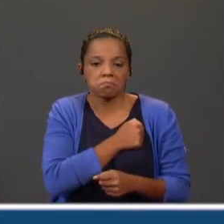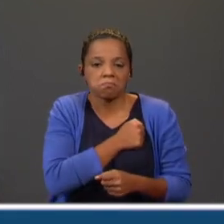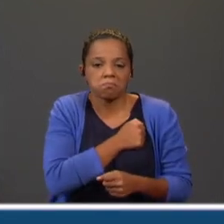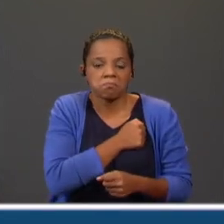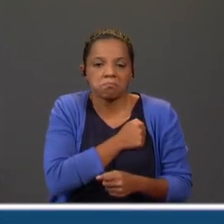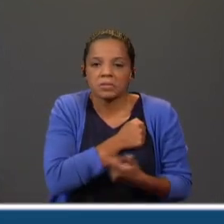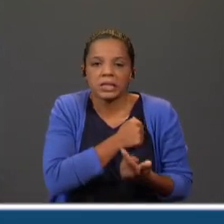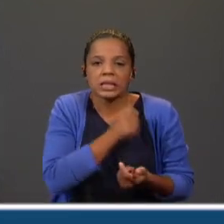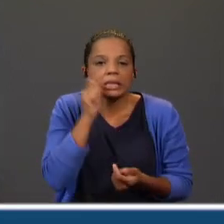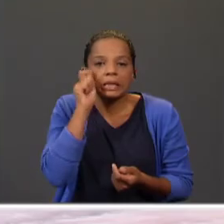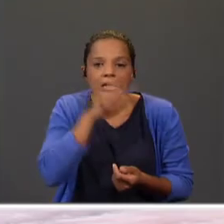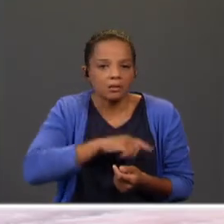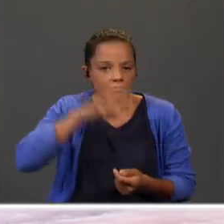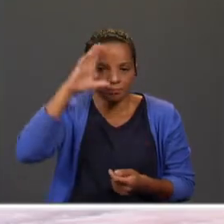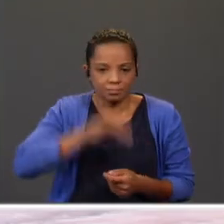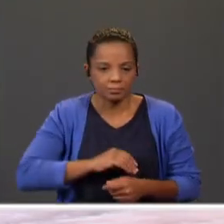exatamente quem são.